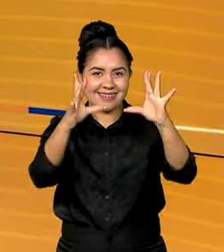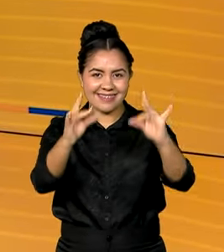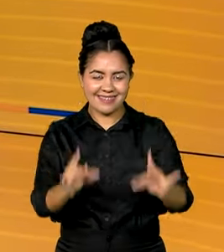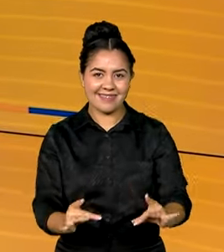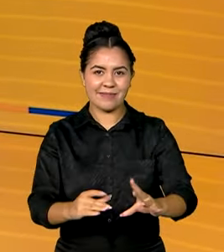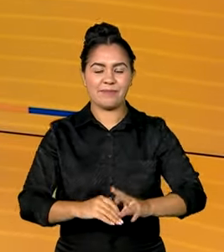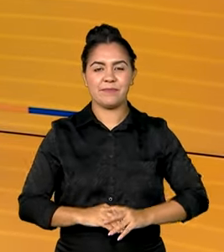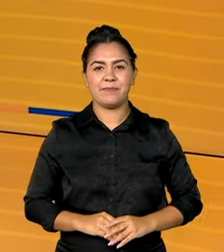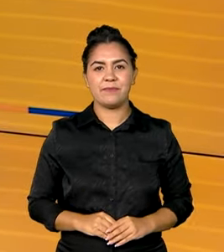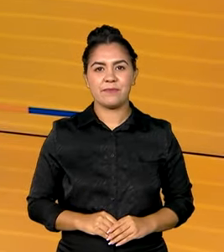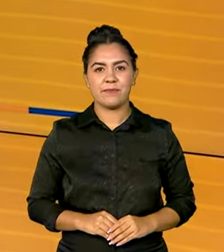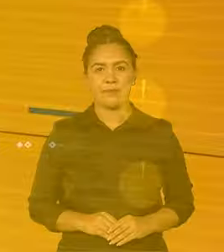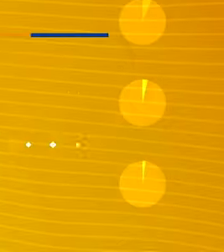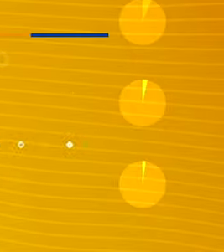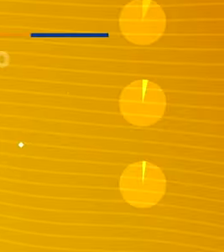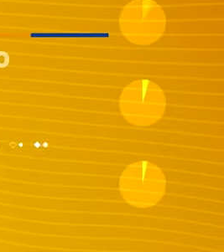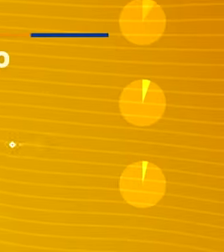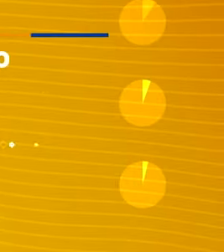confere já já.